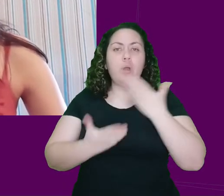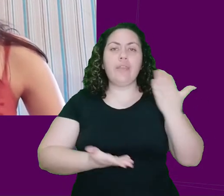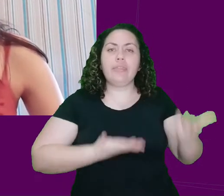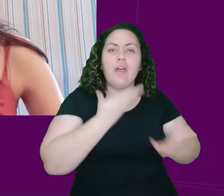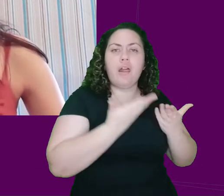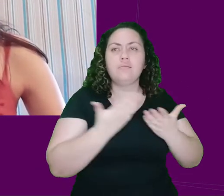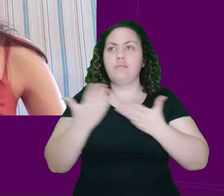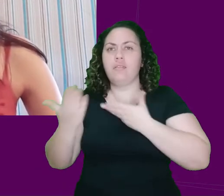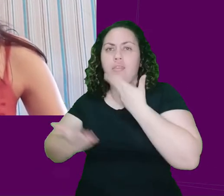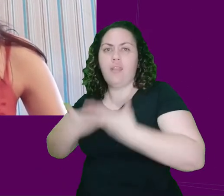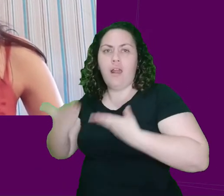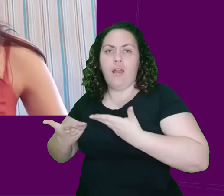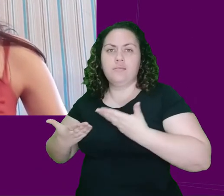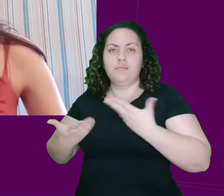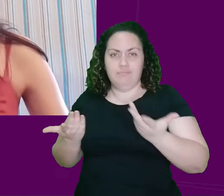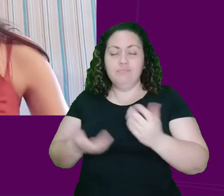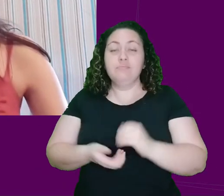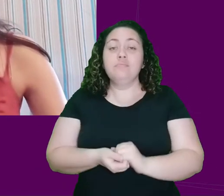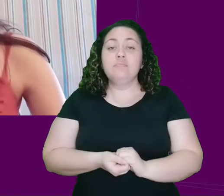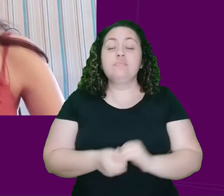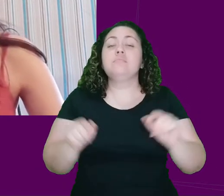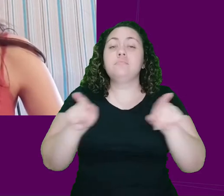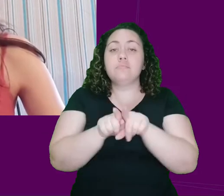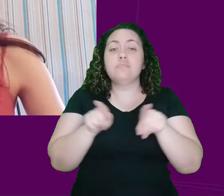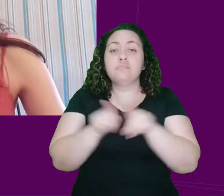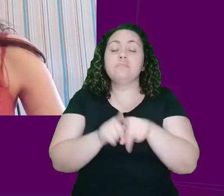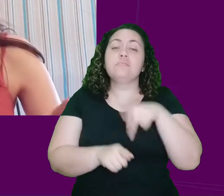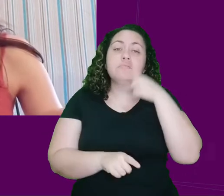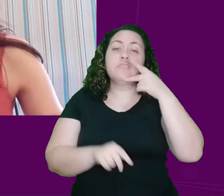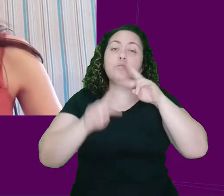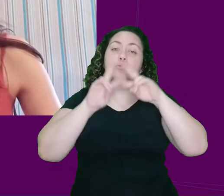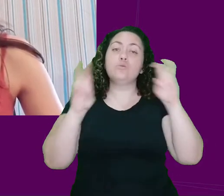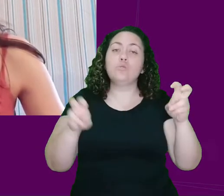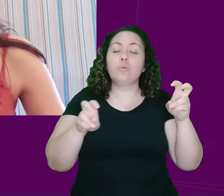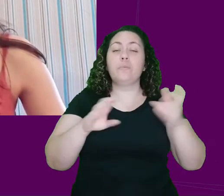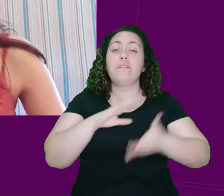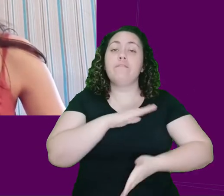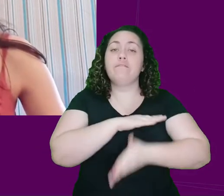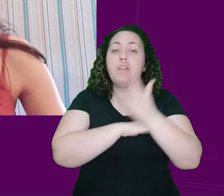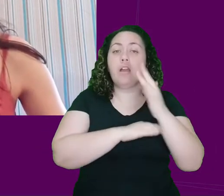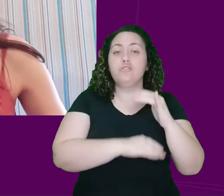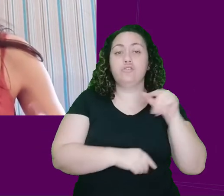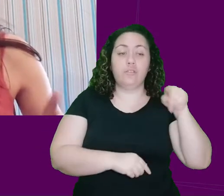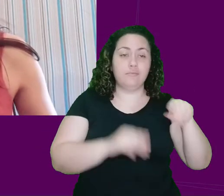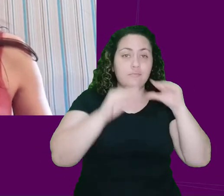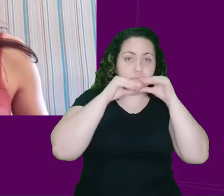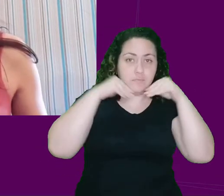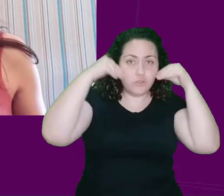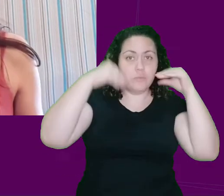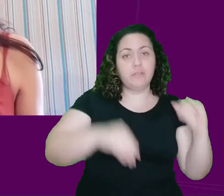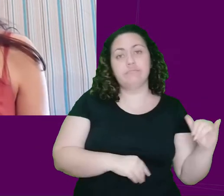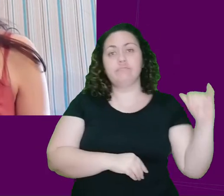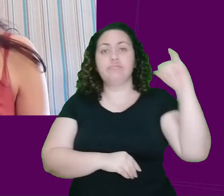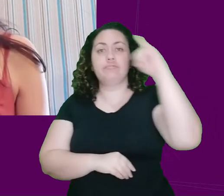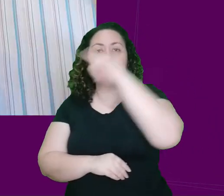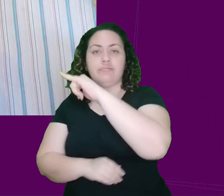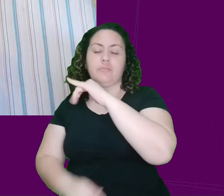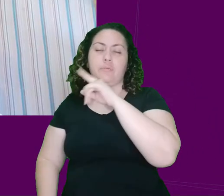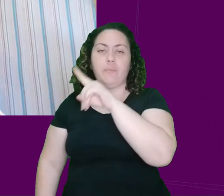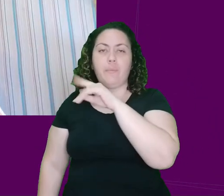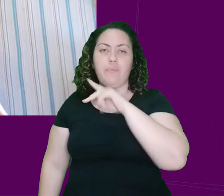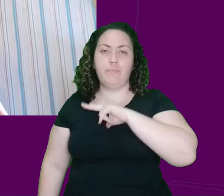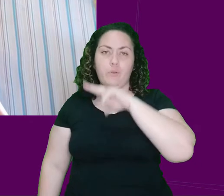tratada nesses dois lugares, e ela fala também da viagem de avião que ela fez entre Moçambique e Portugal.